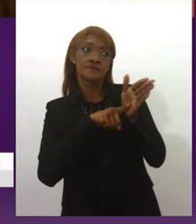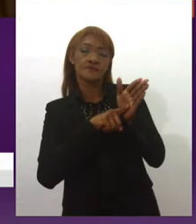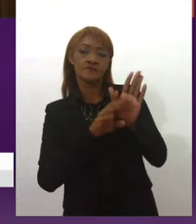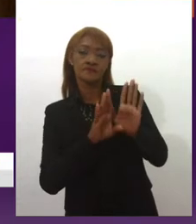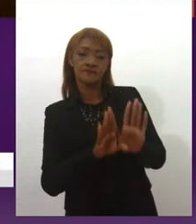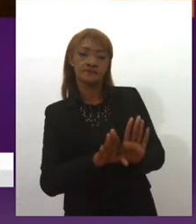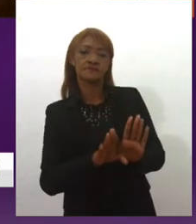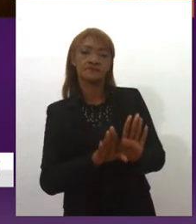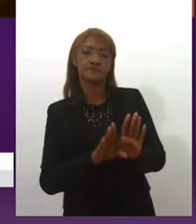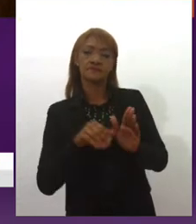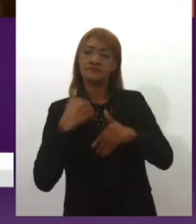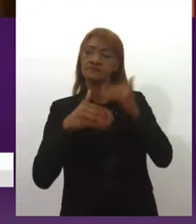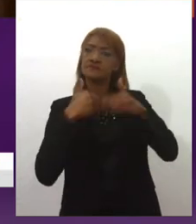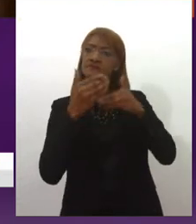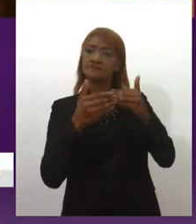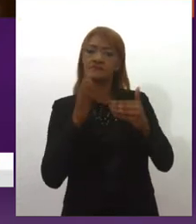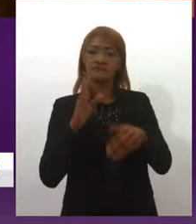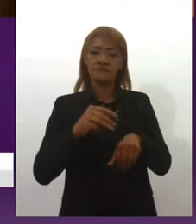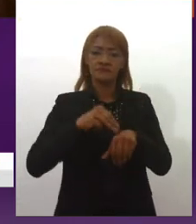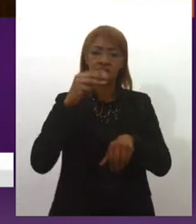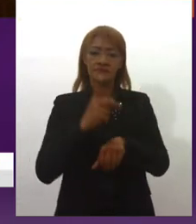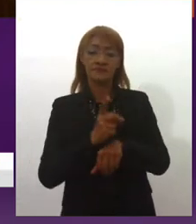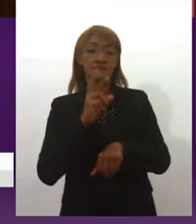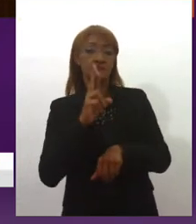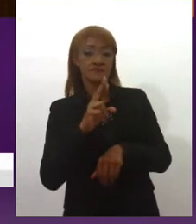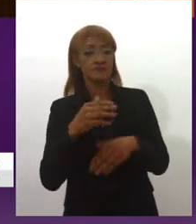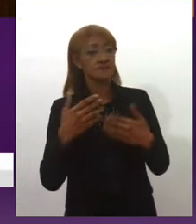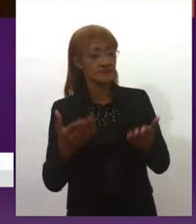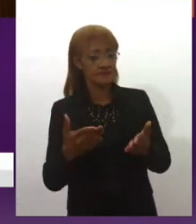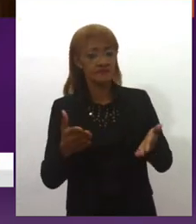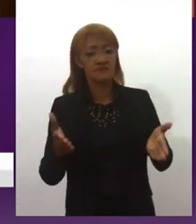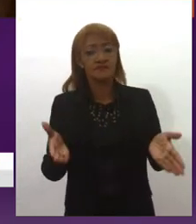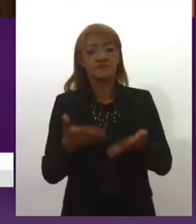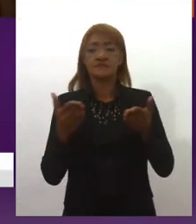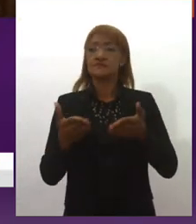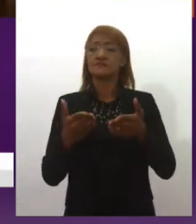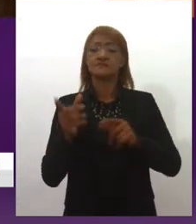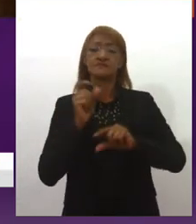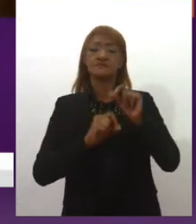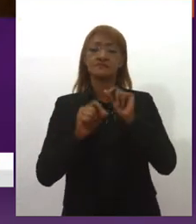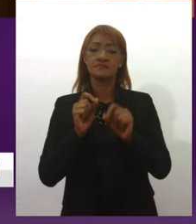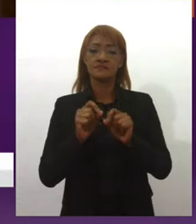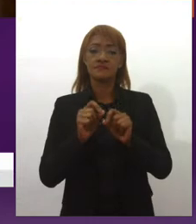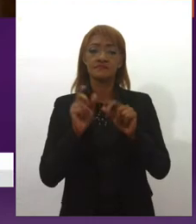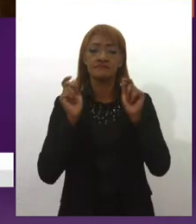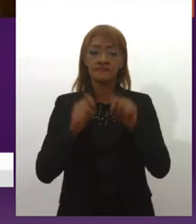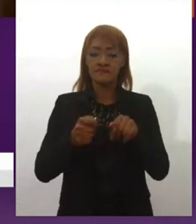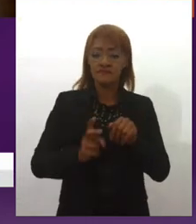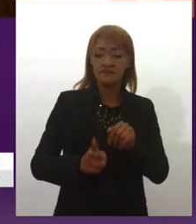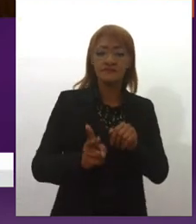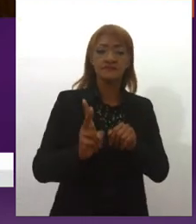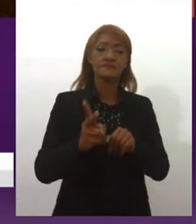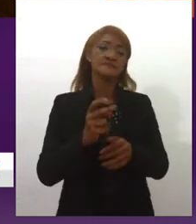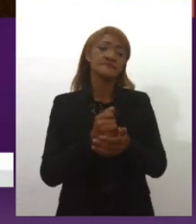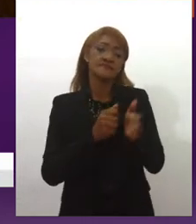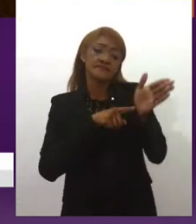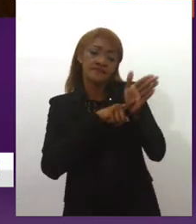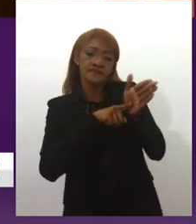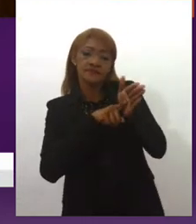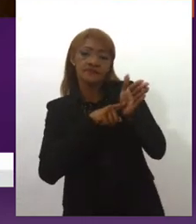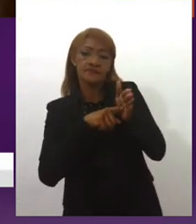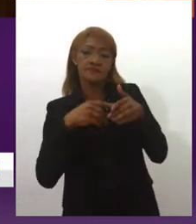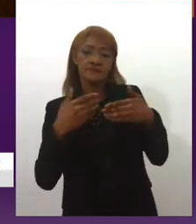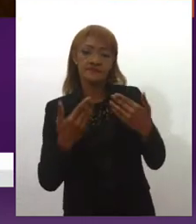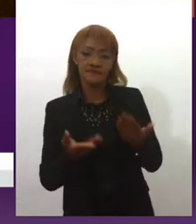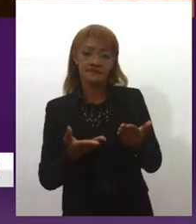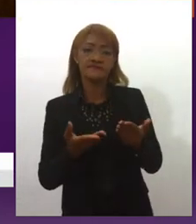né, do desenvolvimento ali para o mestrado, para o doutorado, e um incentivo maior para que o cientista continue pesquisando, né, e tendo isso